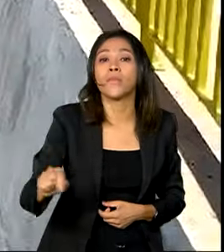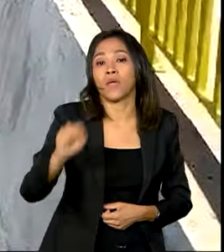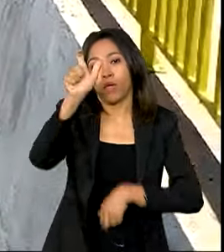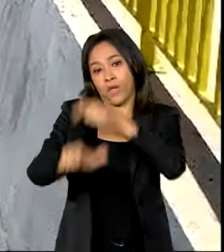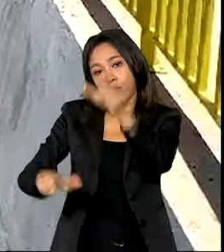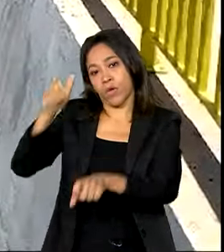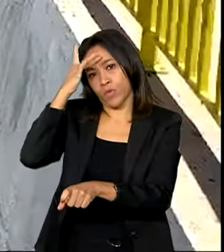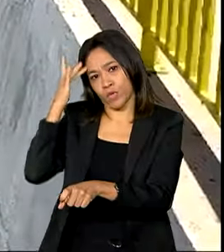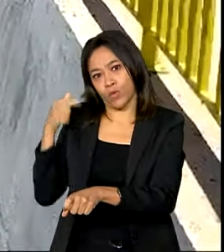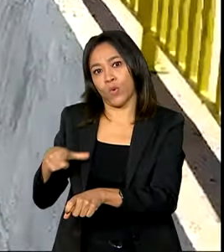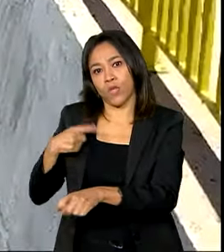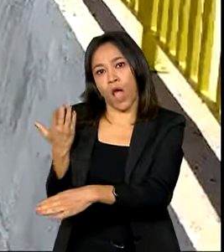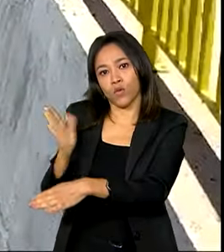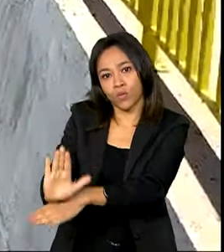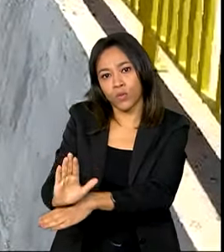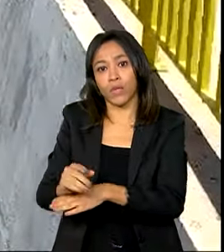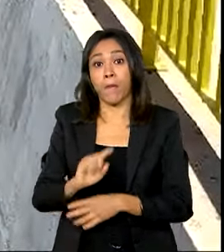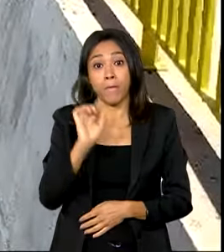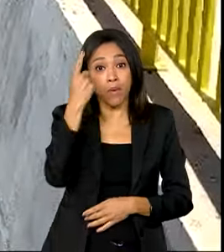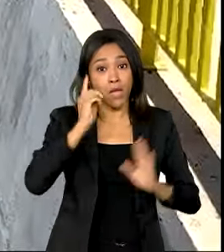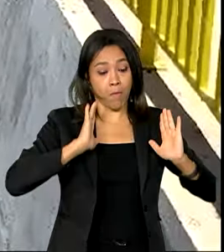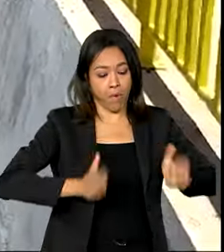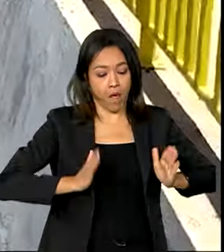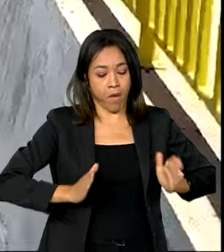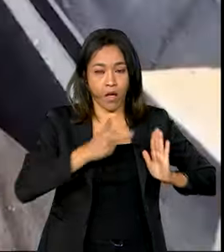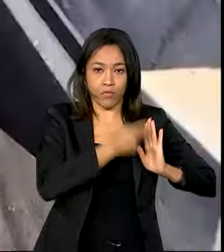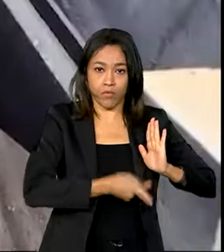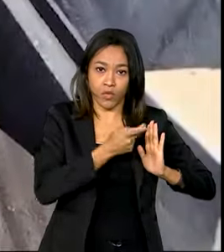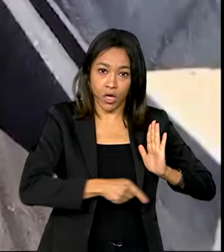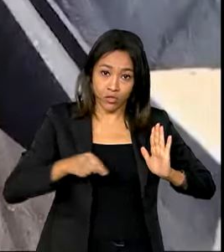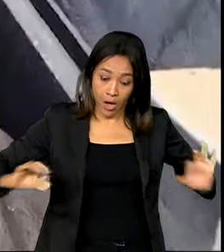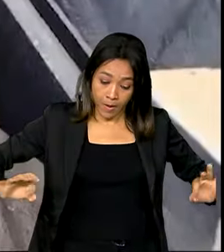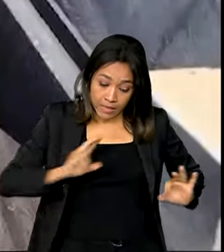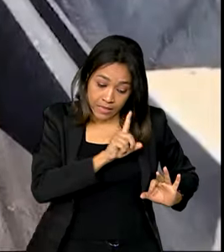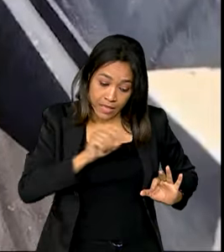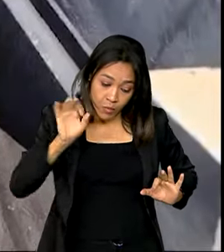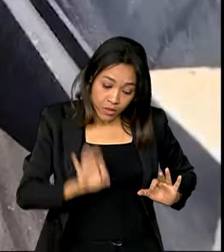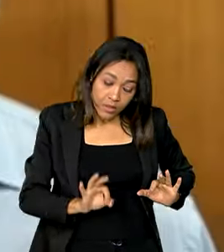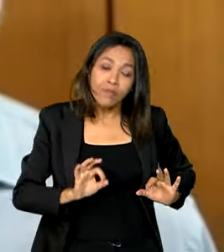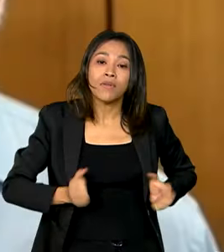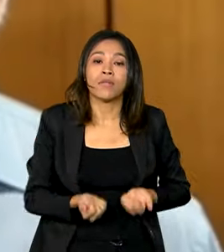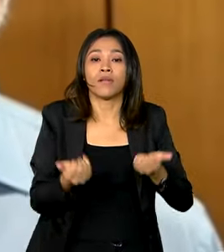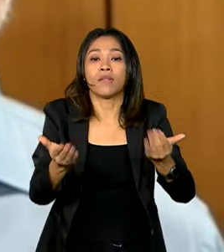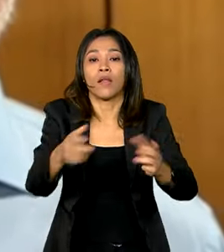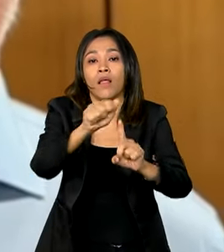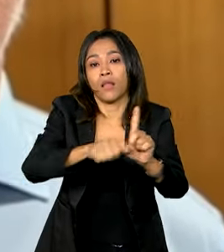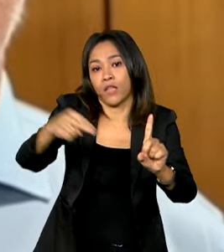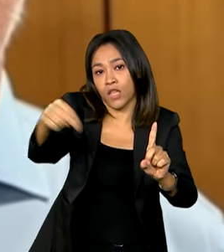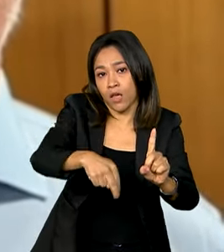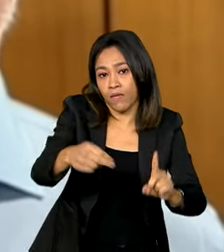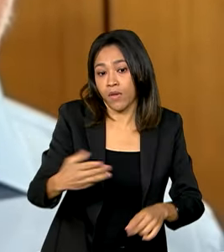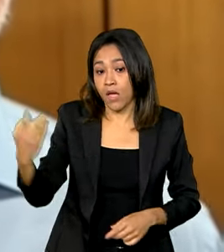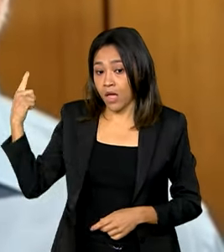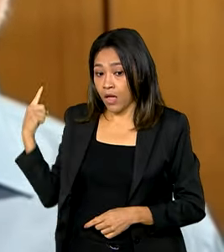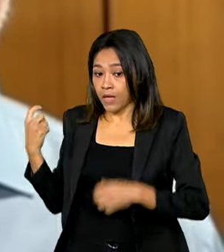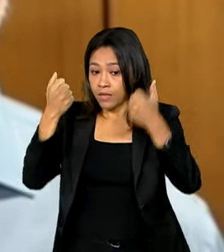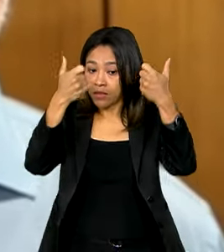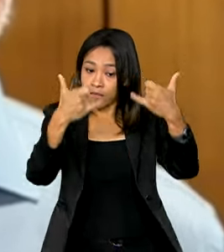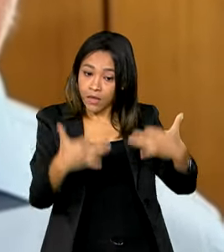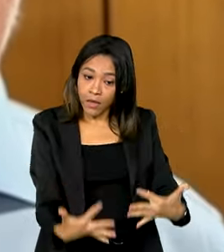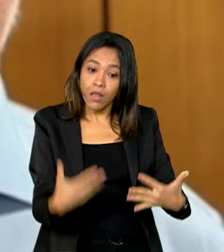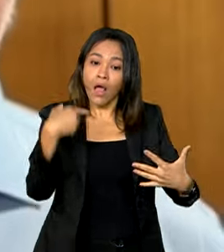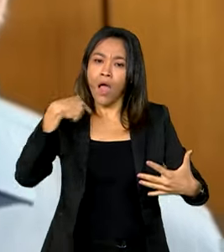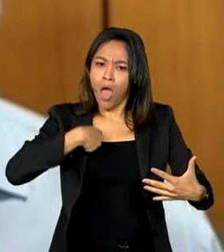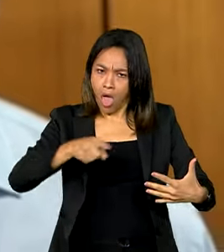A primeira parte do projeto, que já está 100% concluída, será entregue até novembro. Essa é uma obra importante